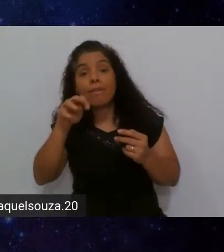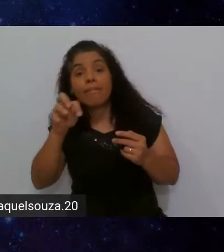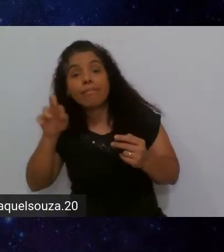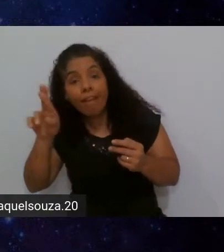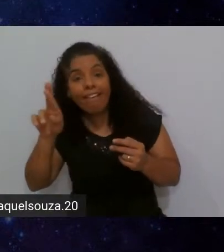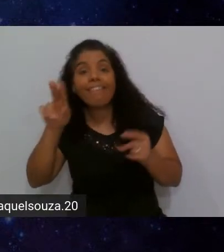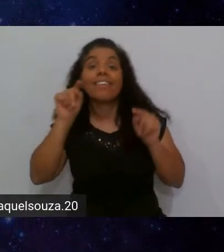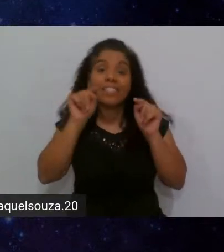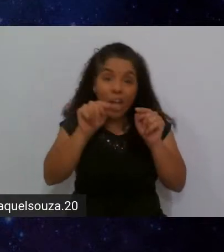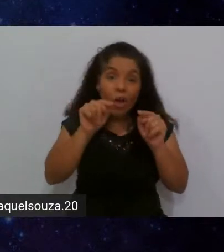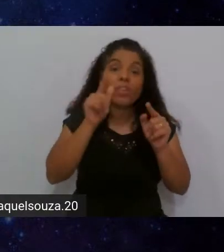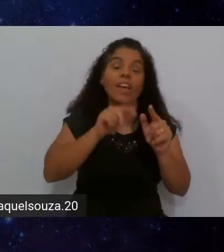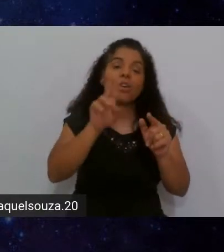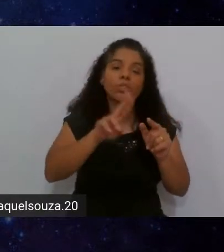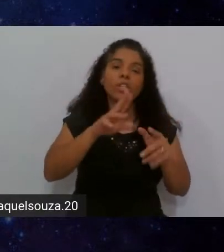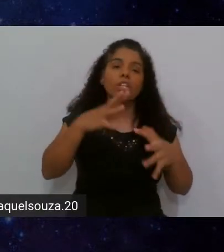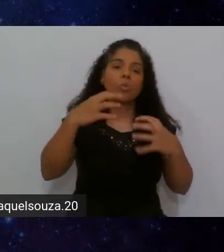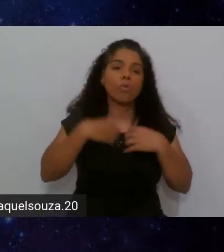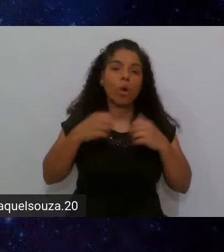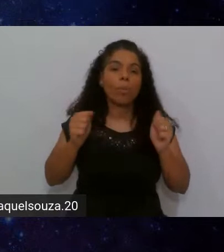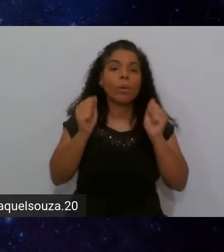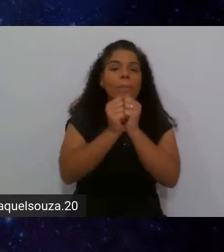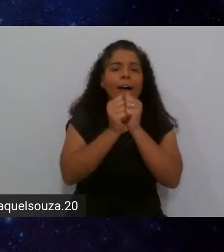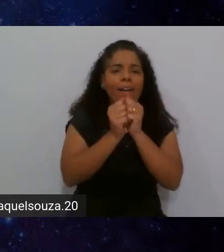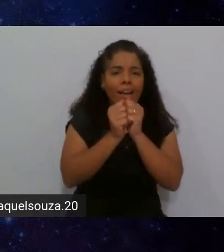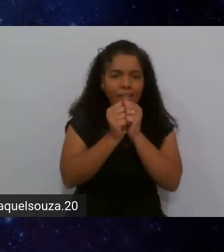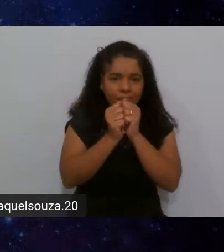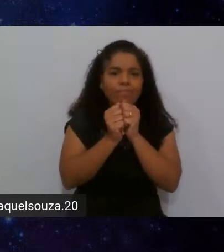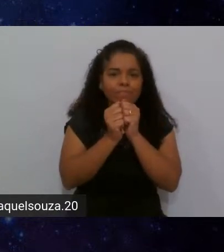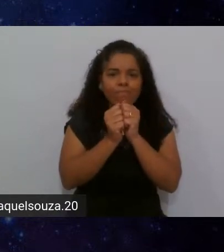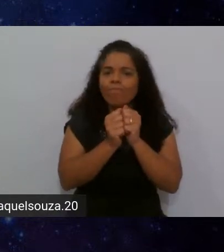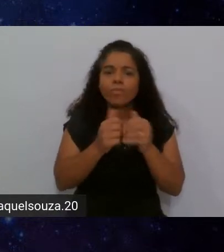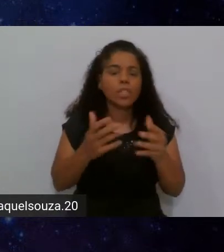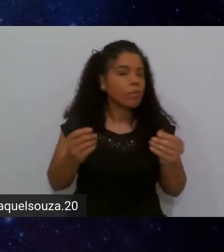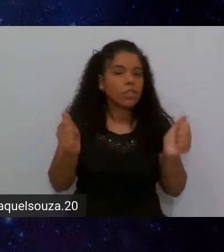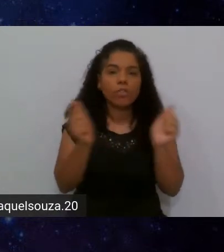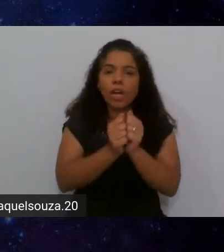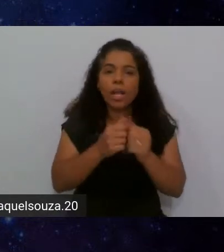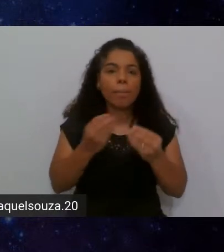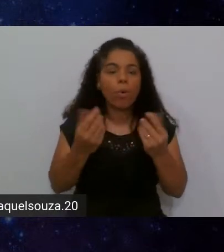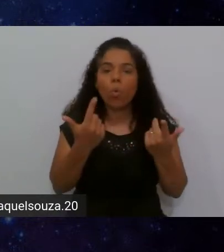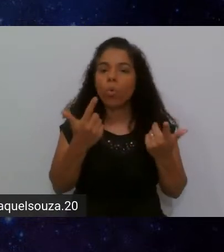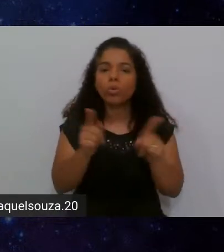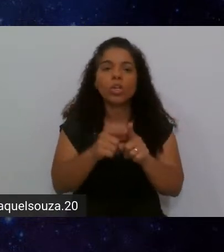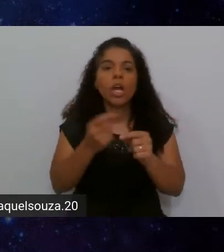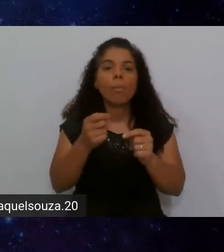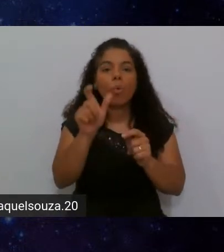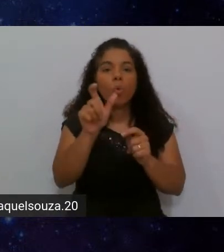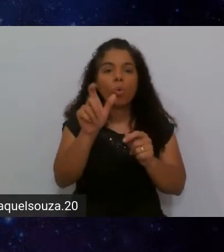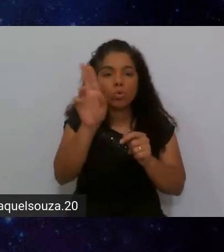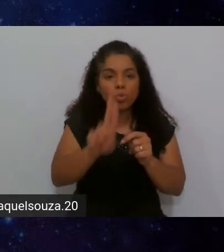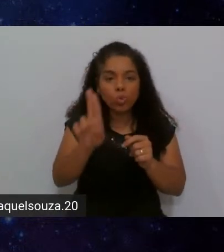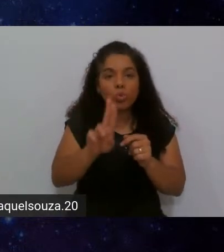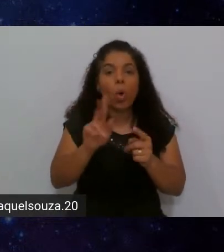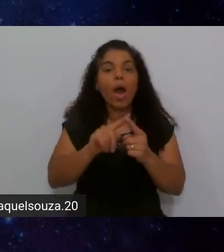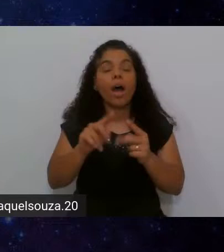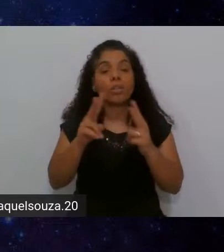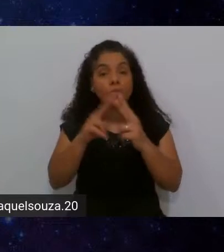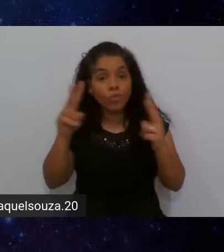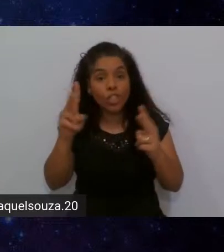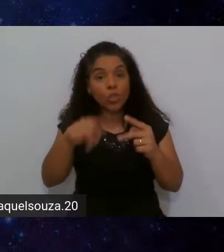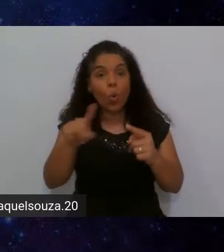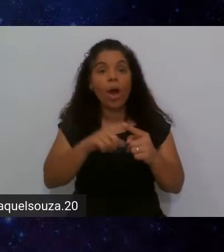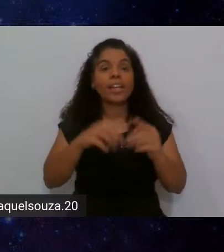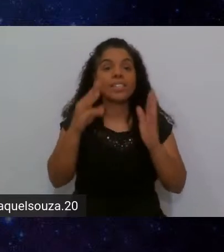executando de maneira paralela muitos com muitos usuários virtuais aquele